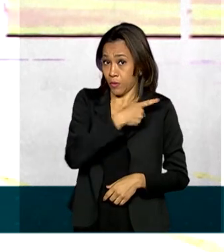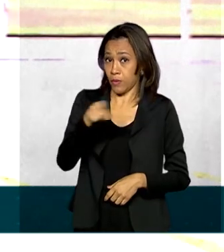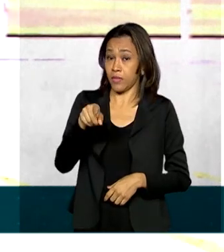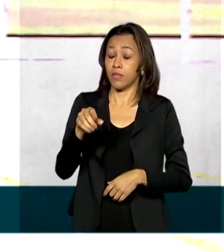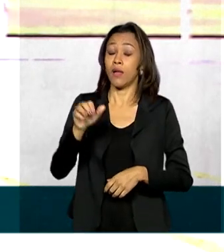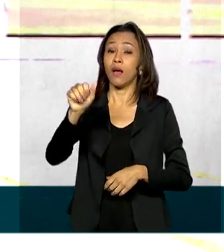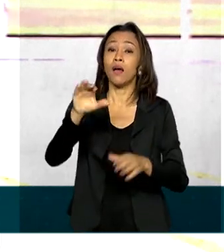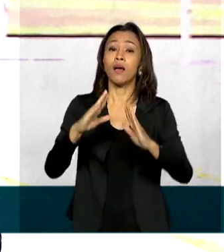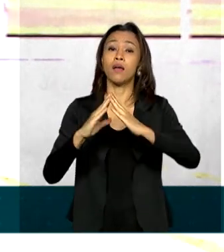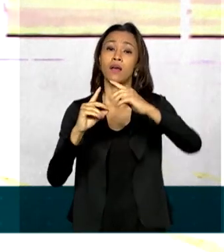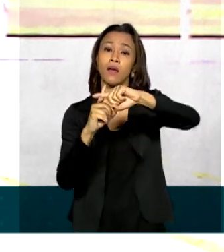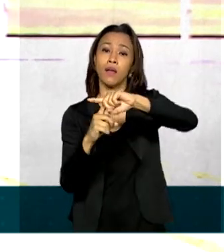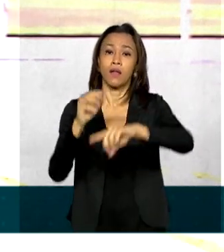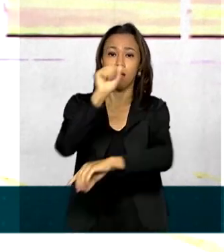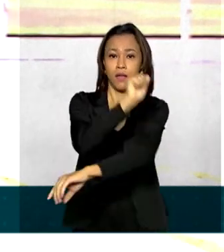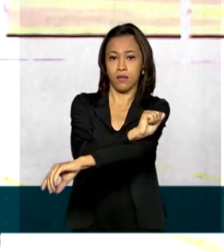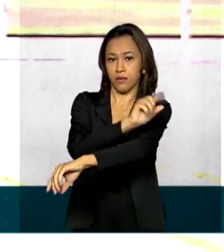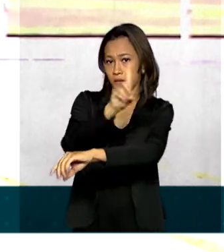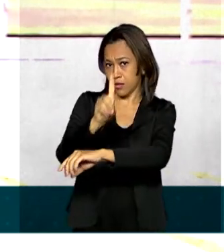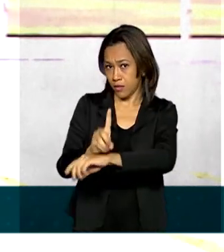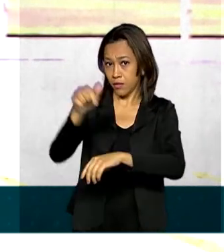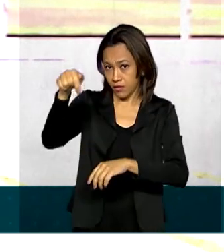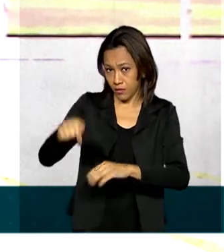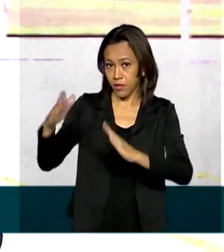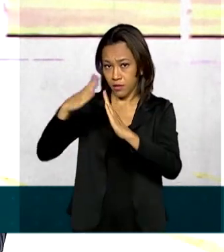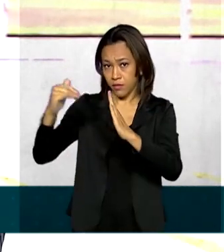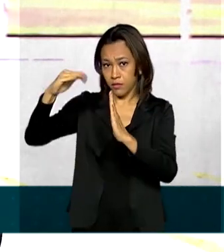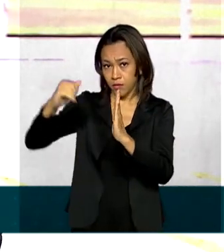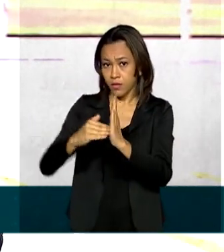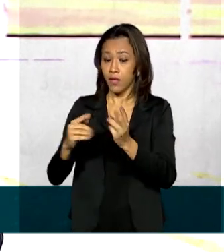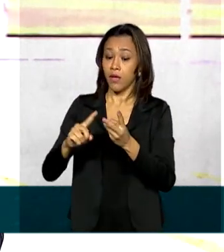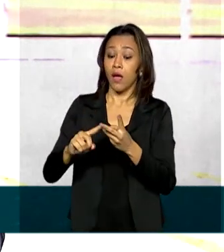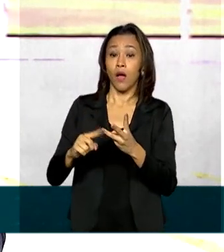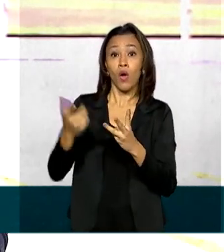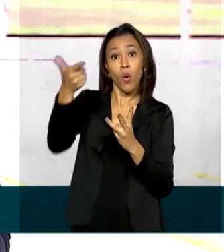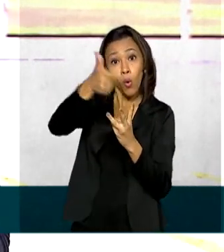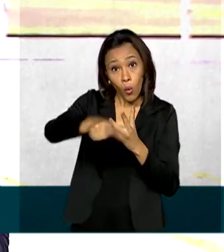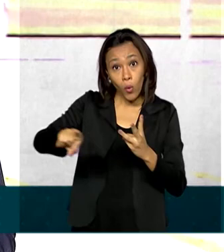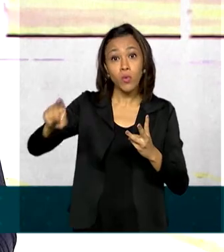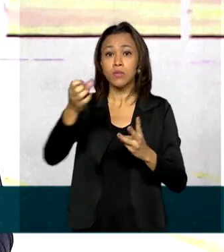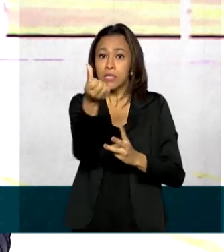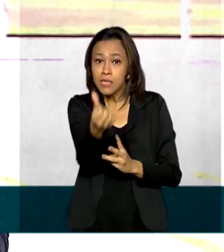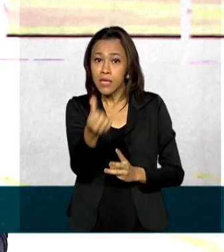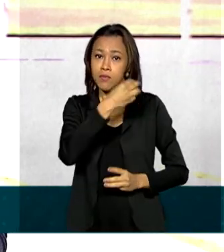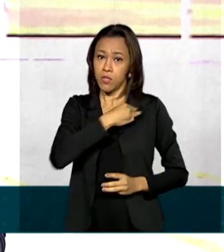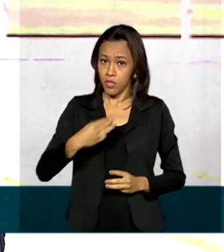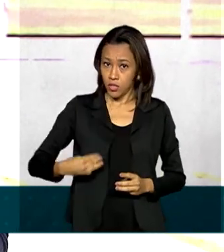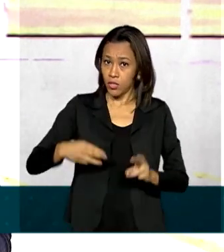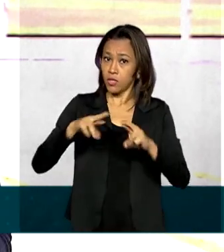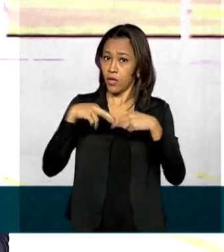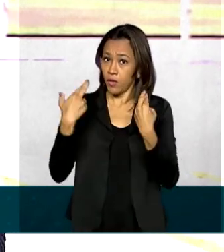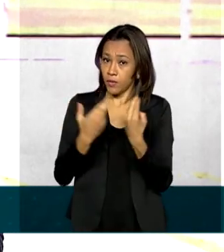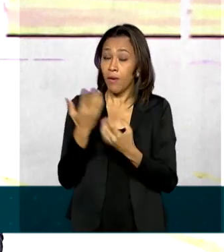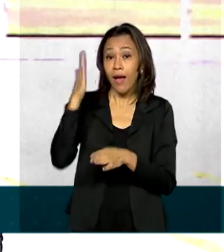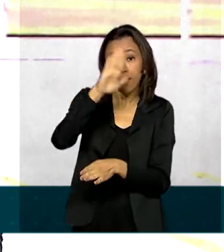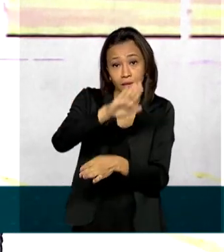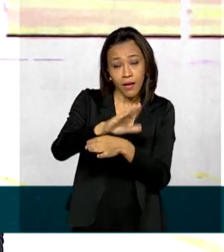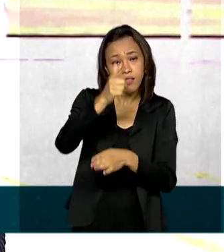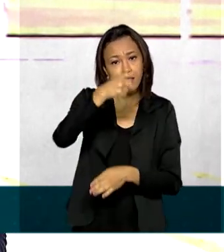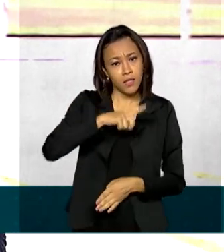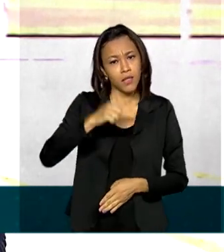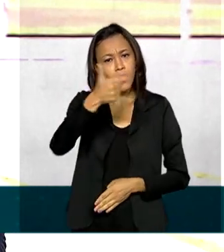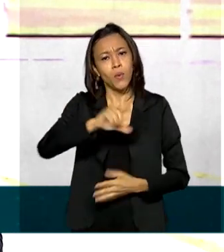aqui no Alvorada. E agora está reunido com outros seis ministros. Na parte da tarde, o presidente participa do